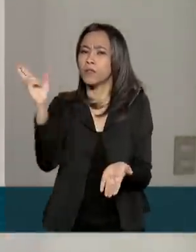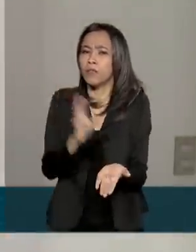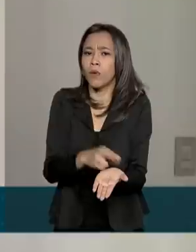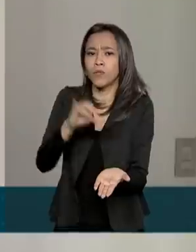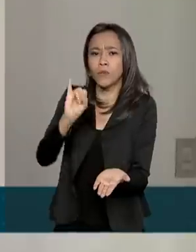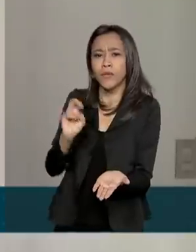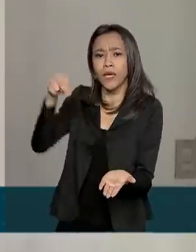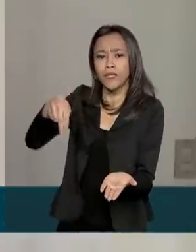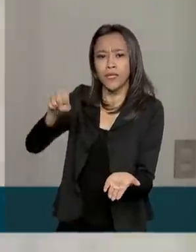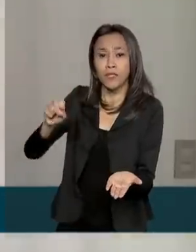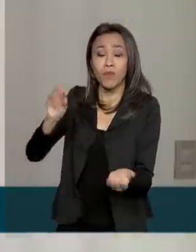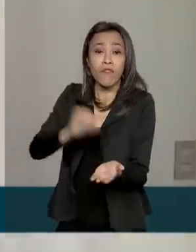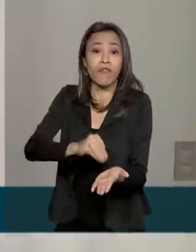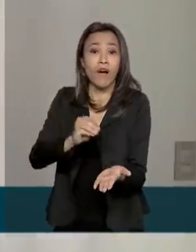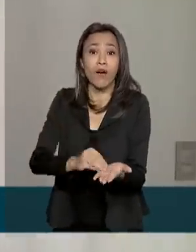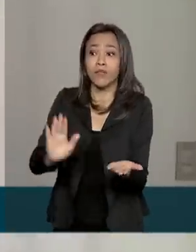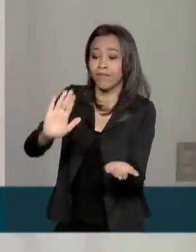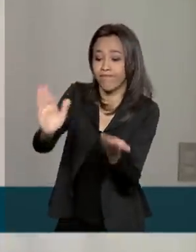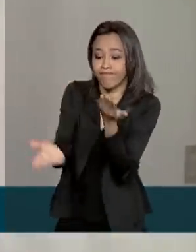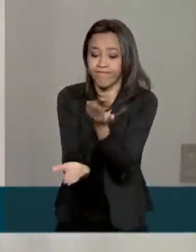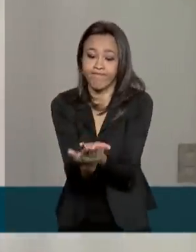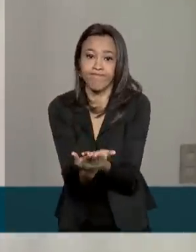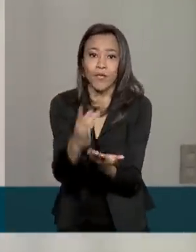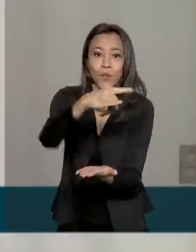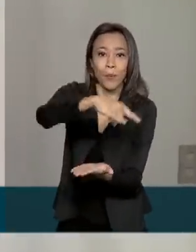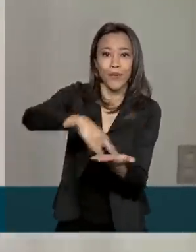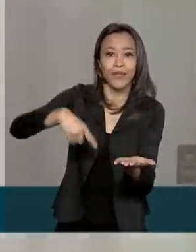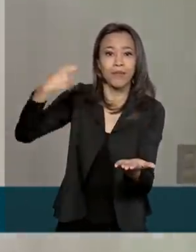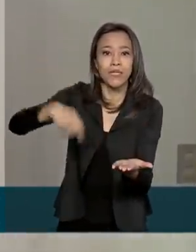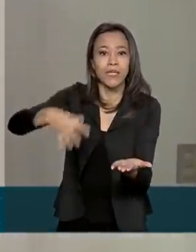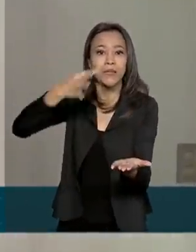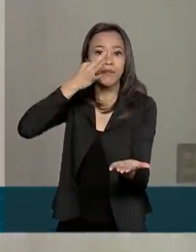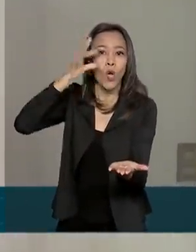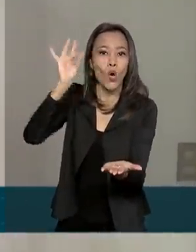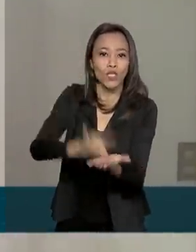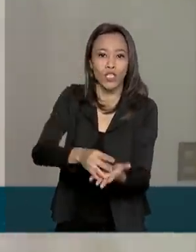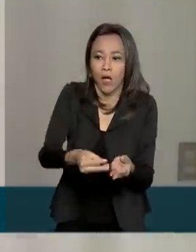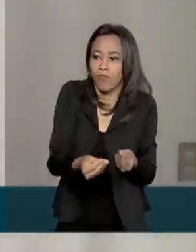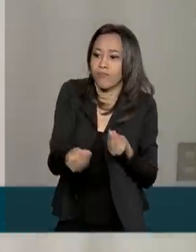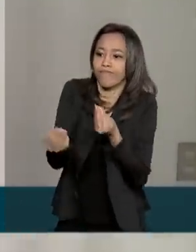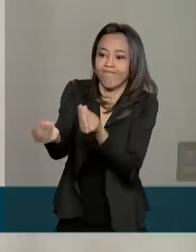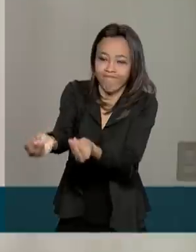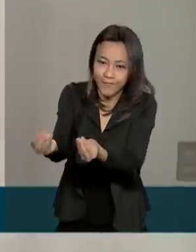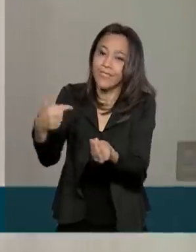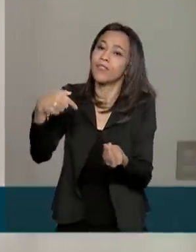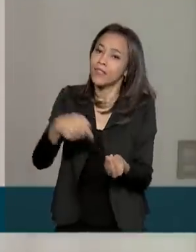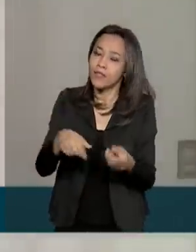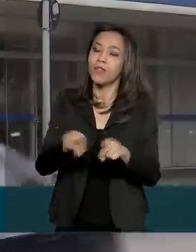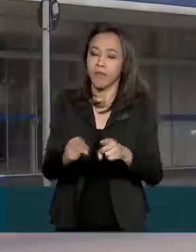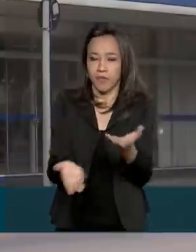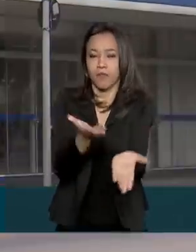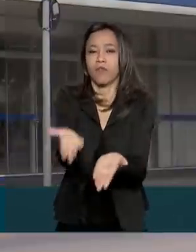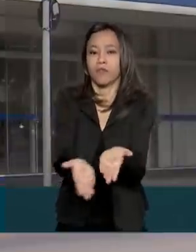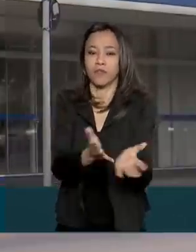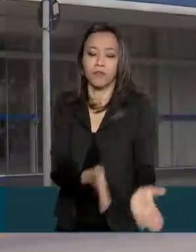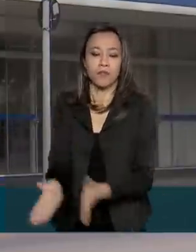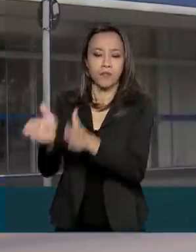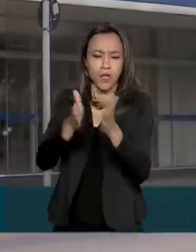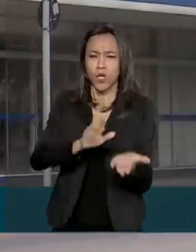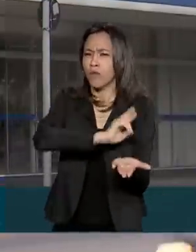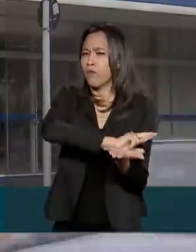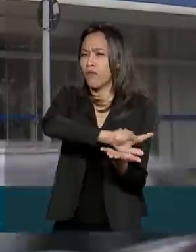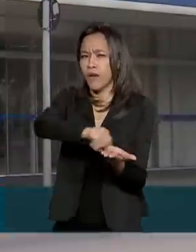porque falta a anexação de algum documento que precisa ser apresentado no original, esse serviço também será ofertado. Todas as